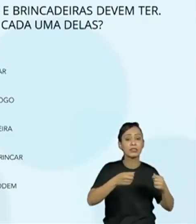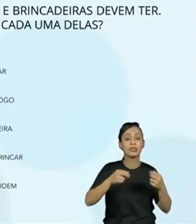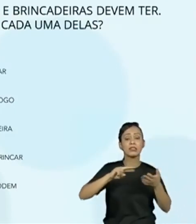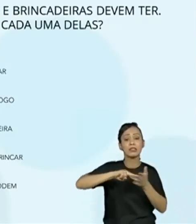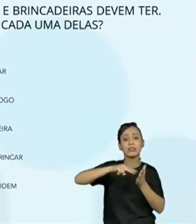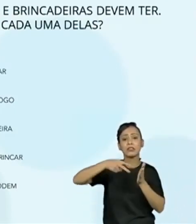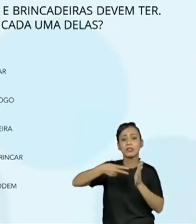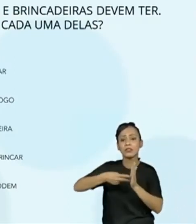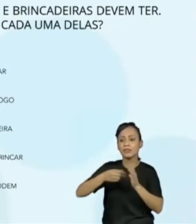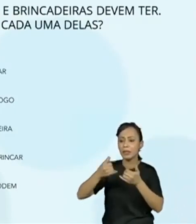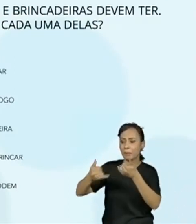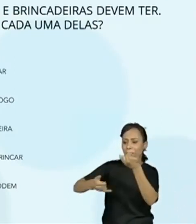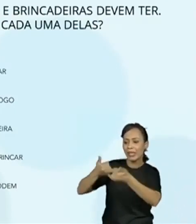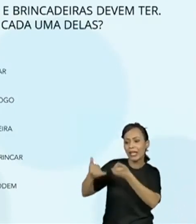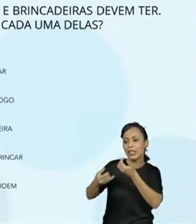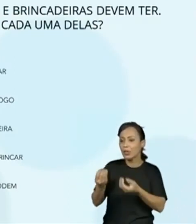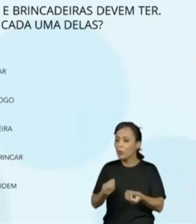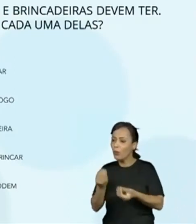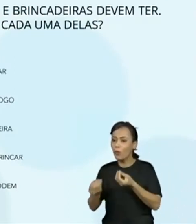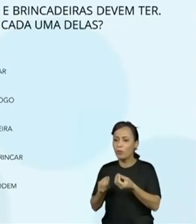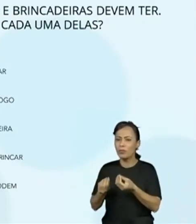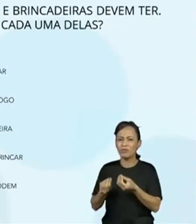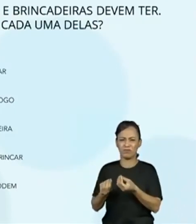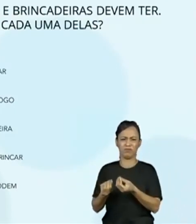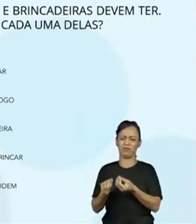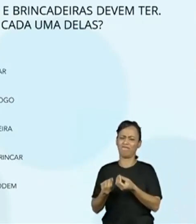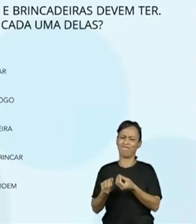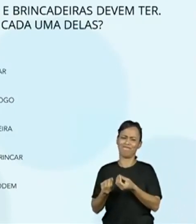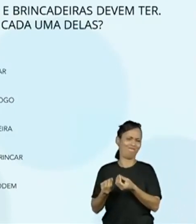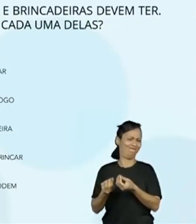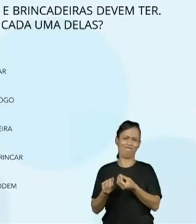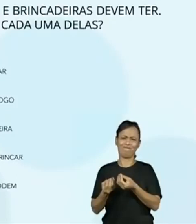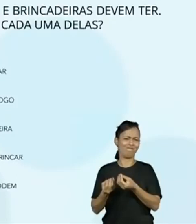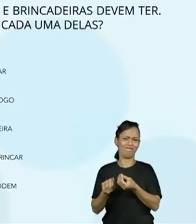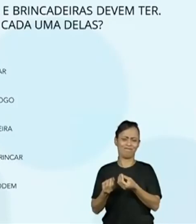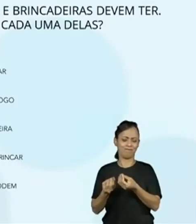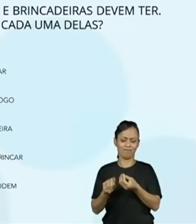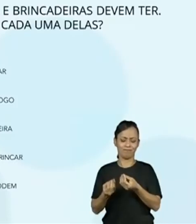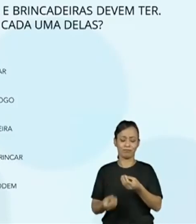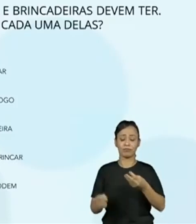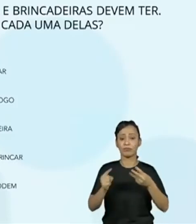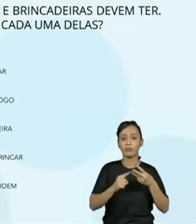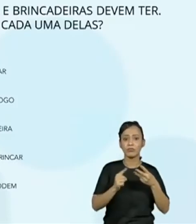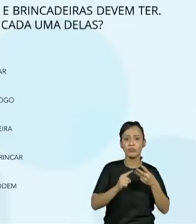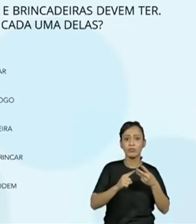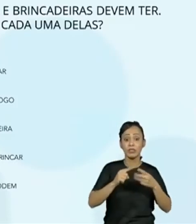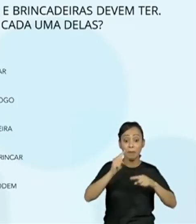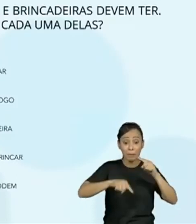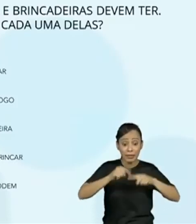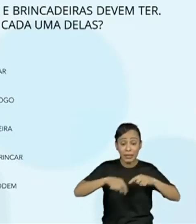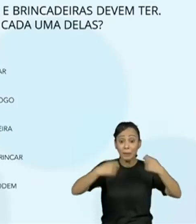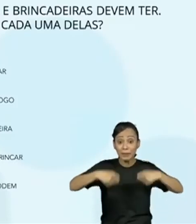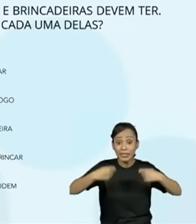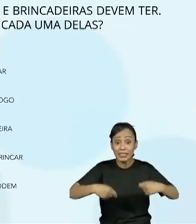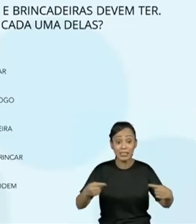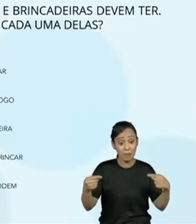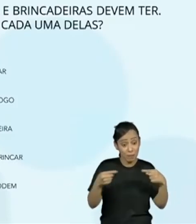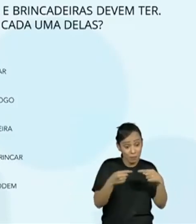brincadeira ou o jogo? Também não. Indica o que é preciso para eu brincar? Sim.